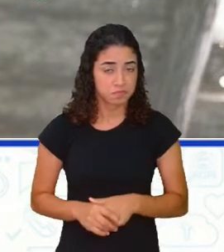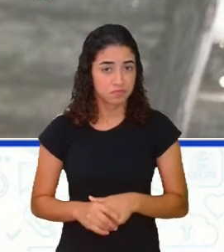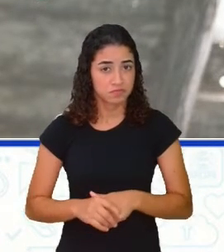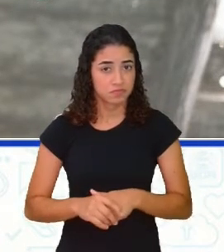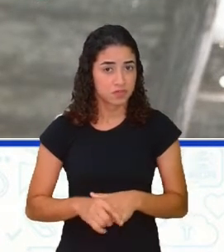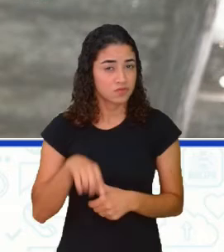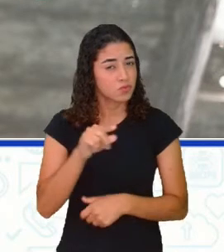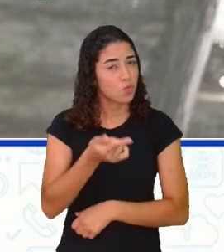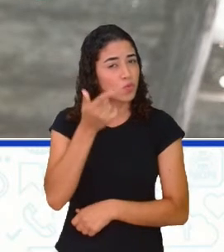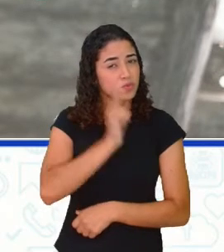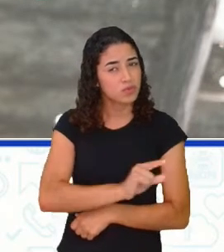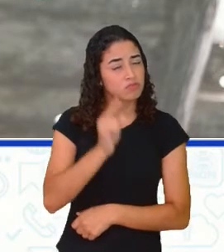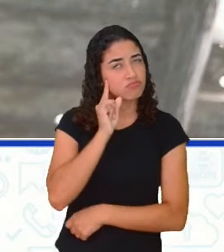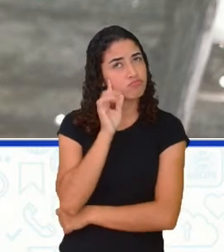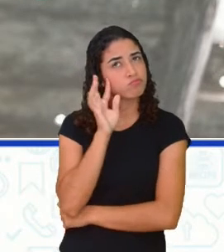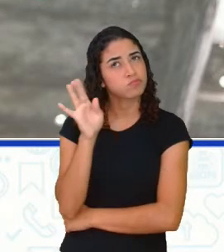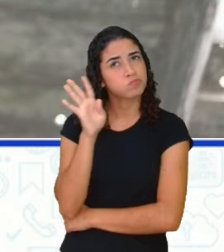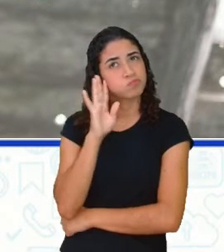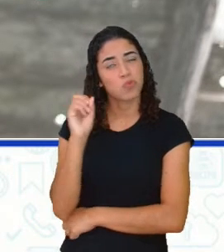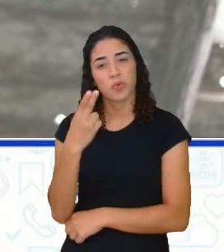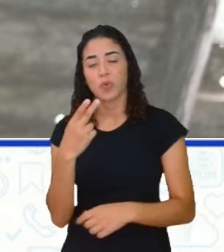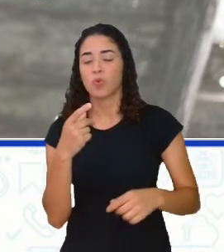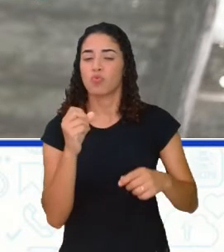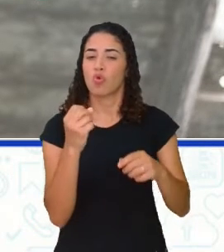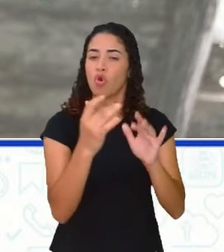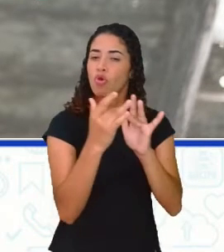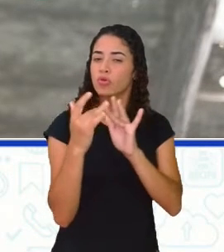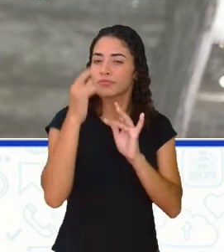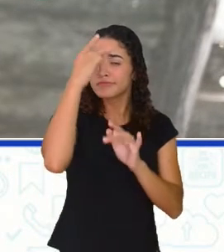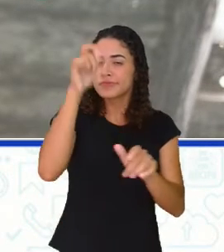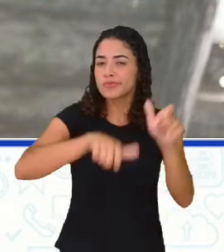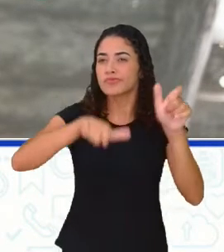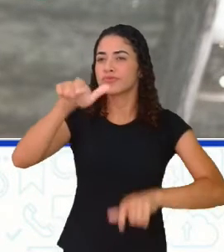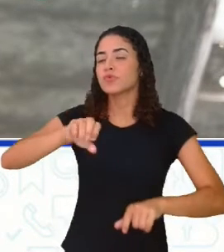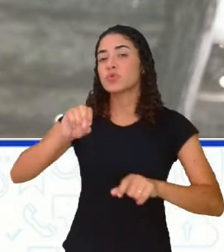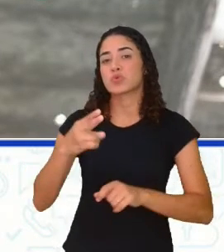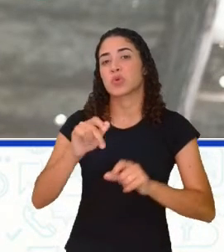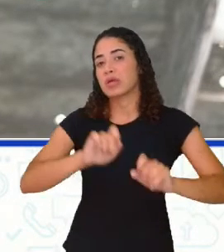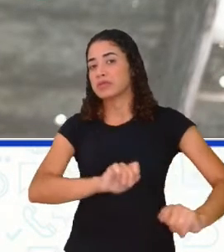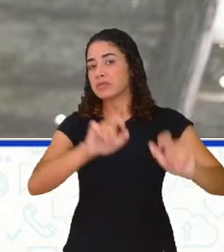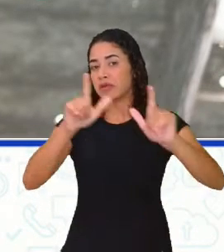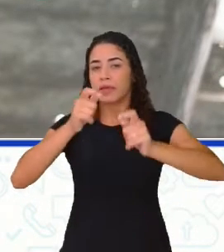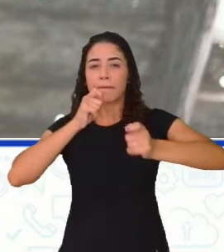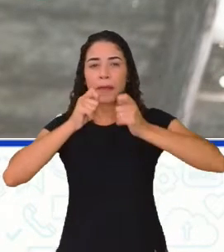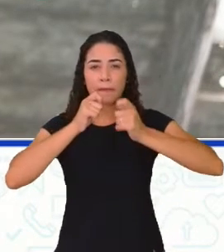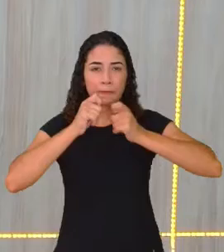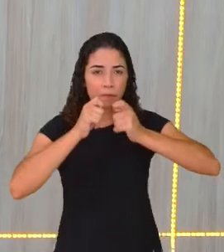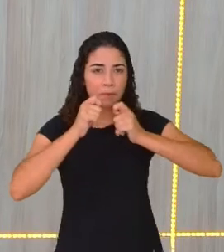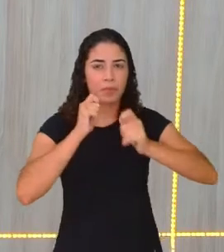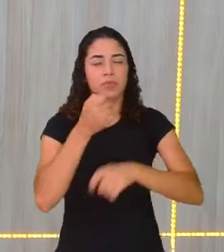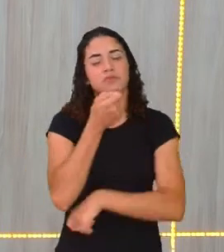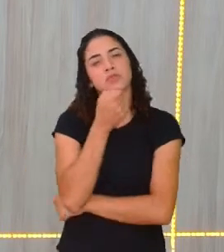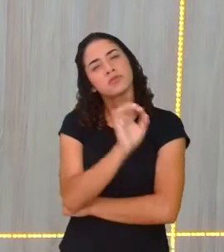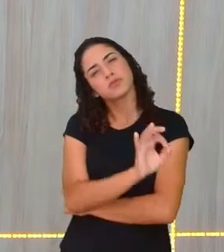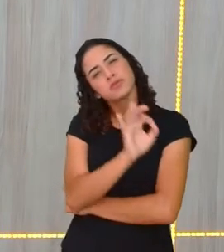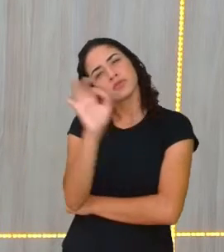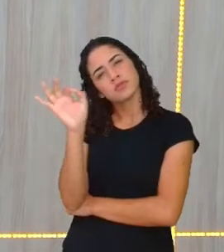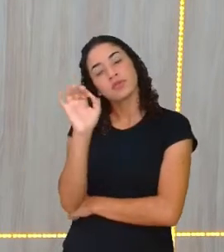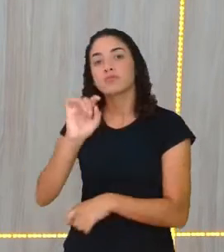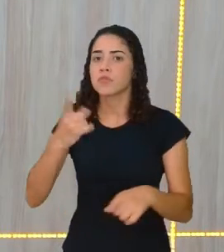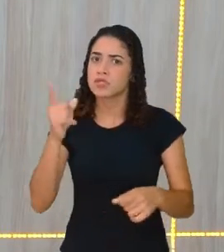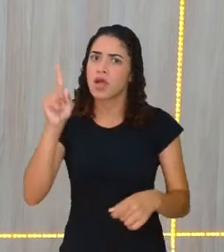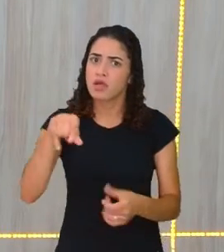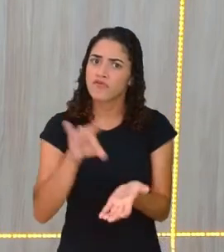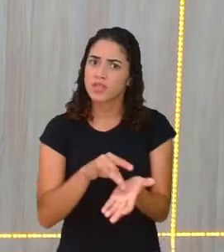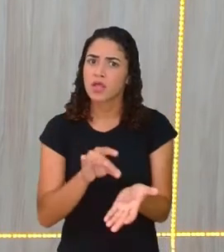Vocês conseguem ter esse contato com alguém, não é? Ou só por reportagem. De repente, você só viu por reportagem. Mas é uma realidade